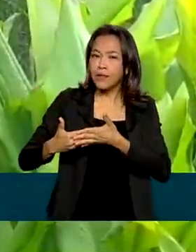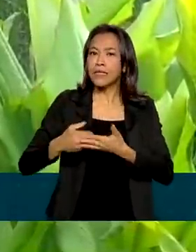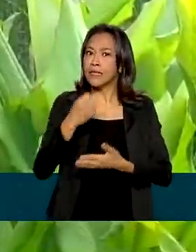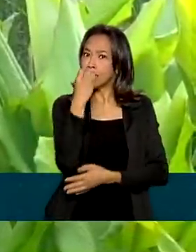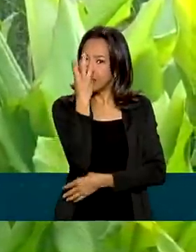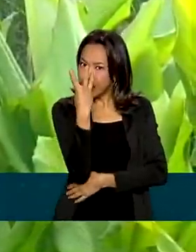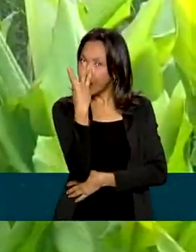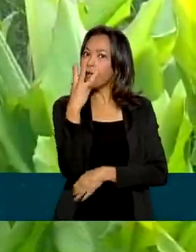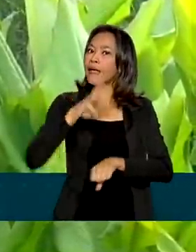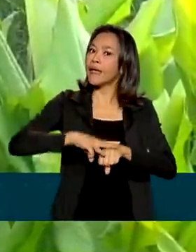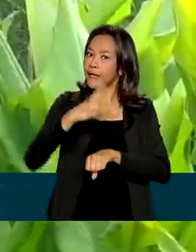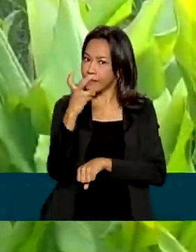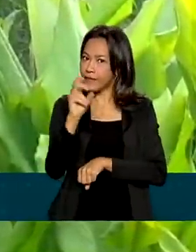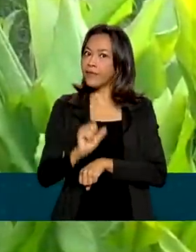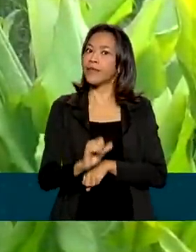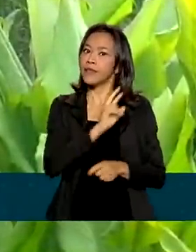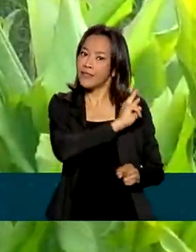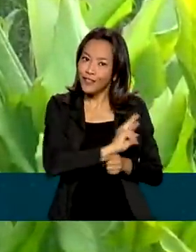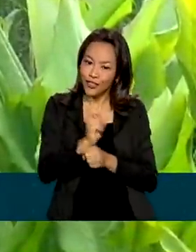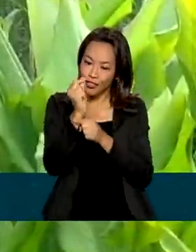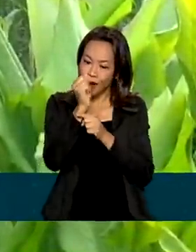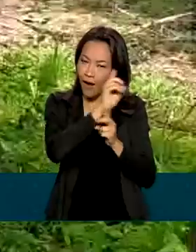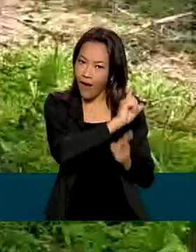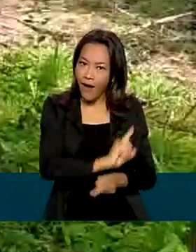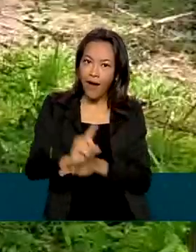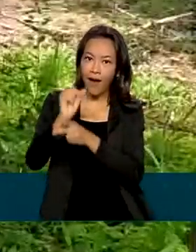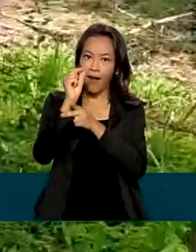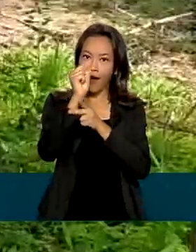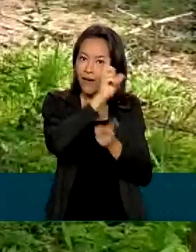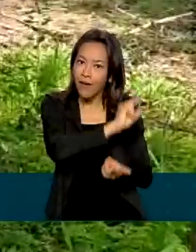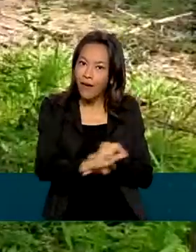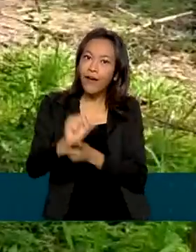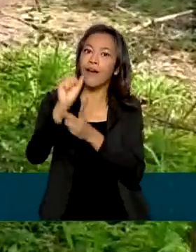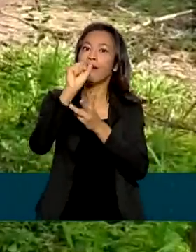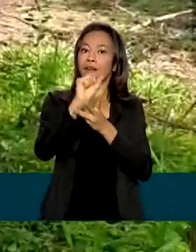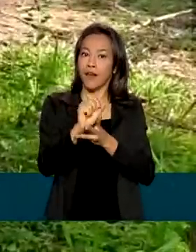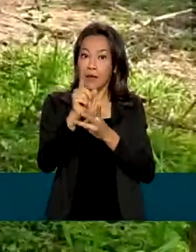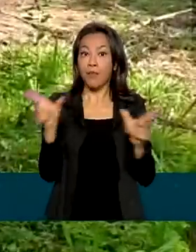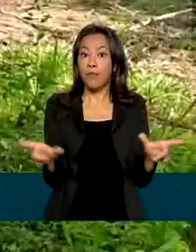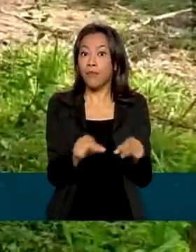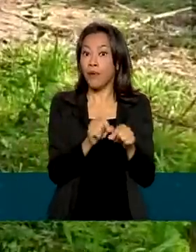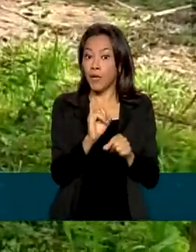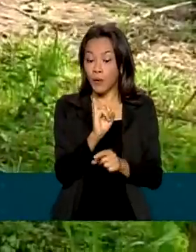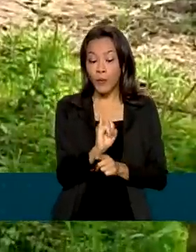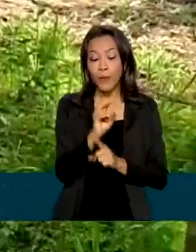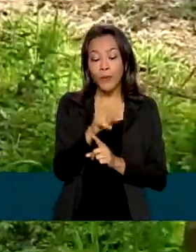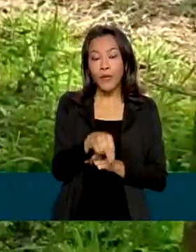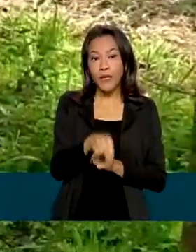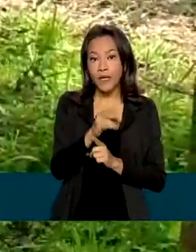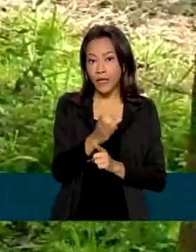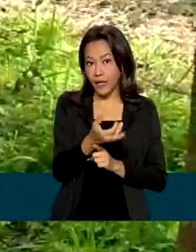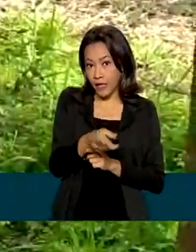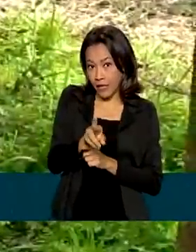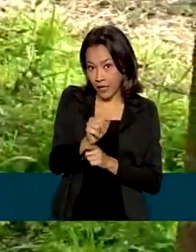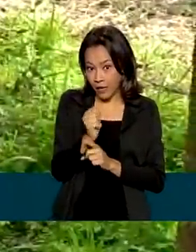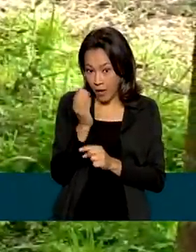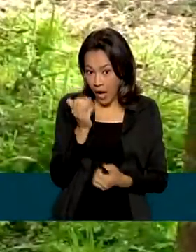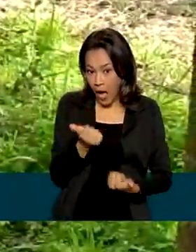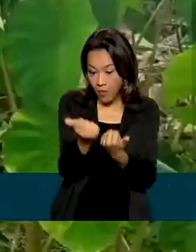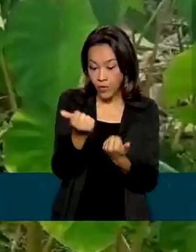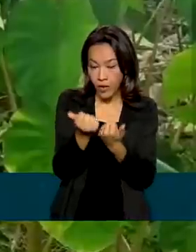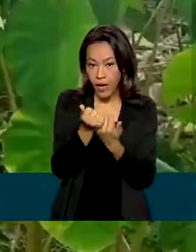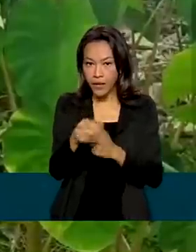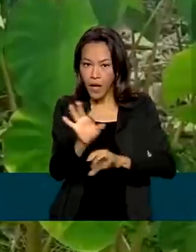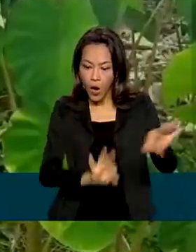vezes com a linha de crédito-instalação oferecida pelo INCRA para auxiliar na estruturação do